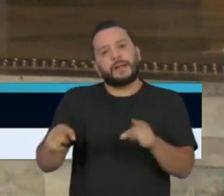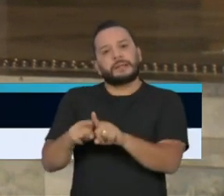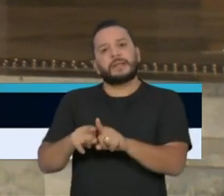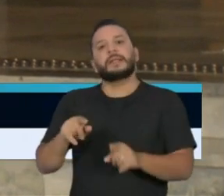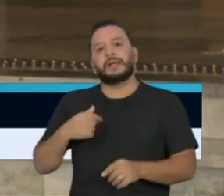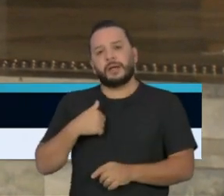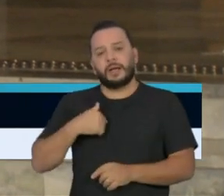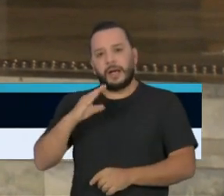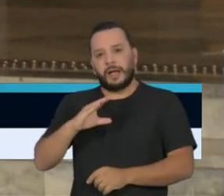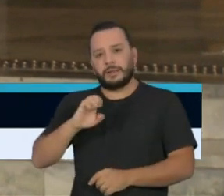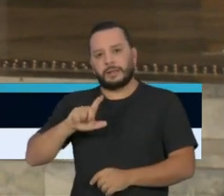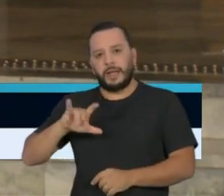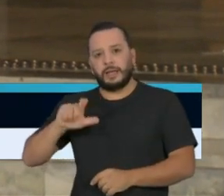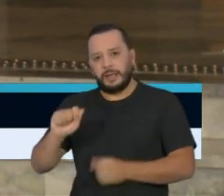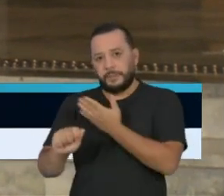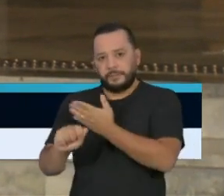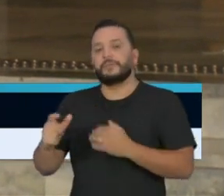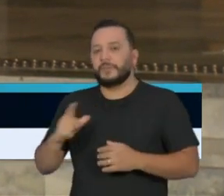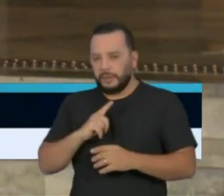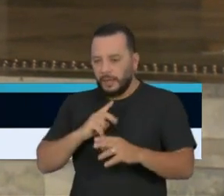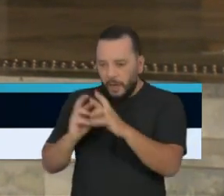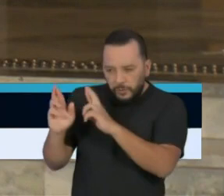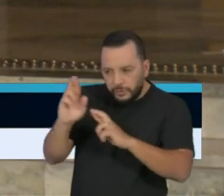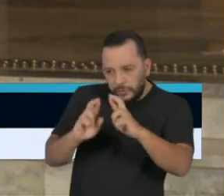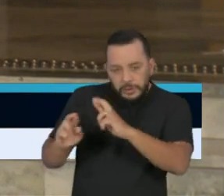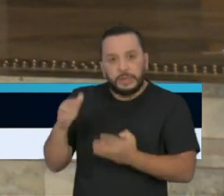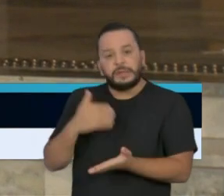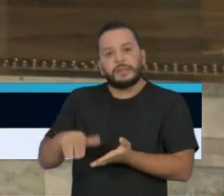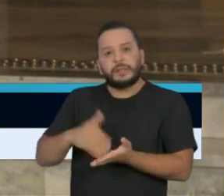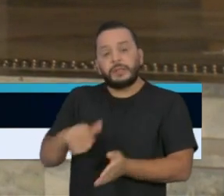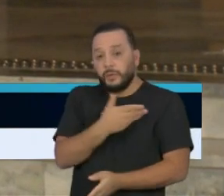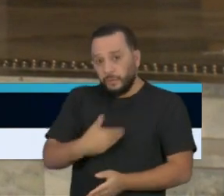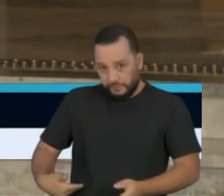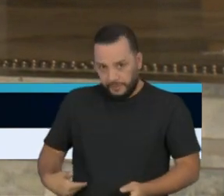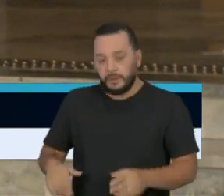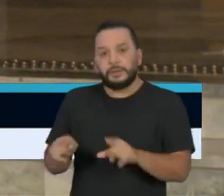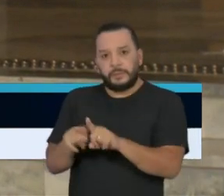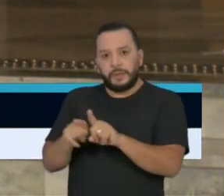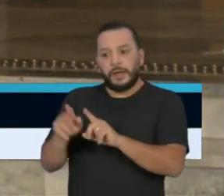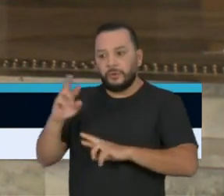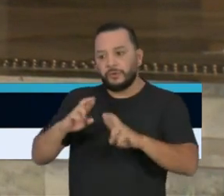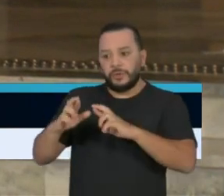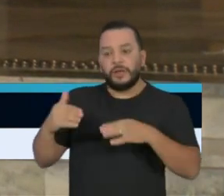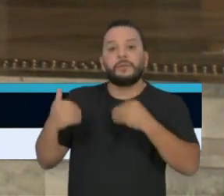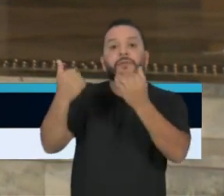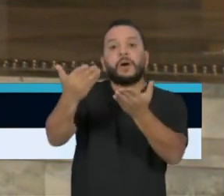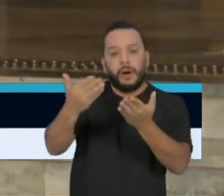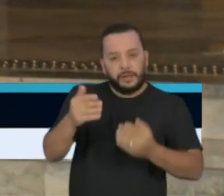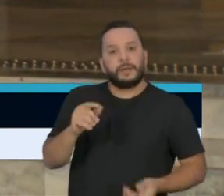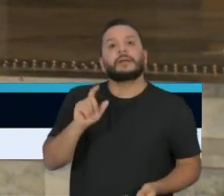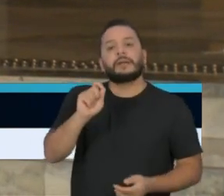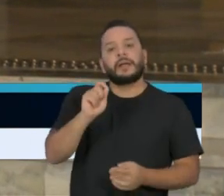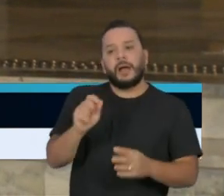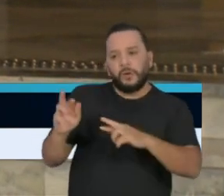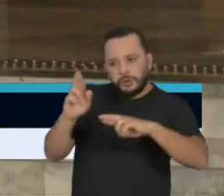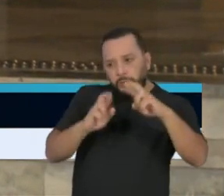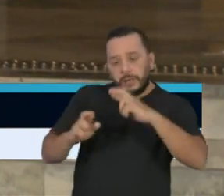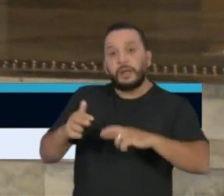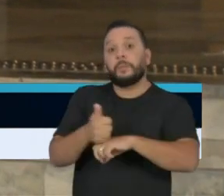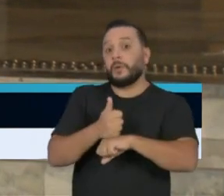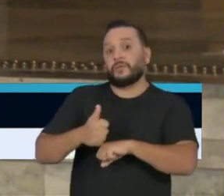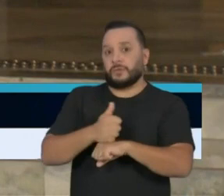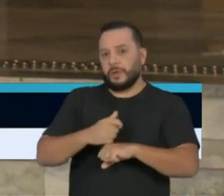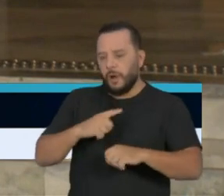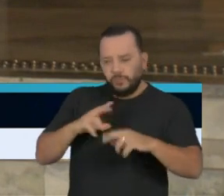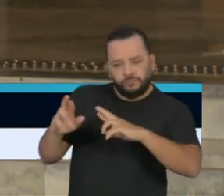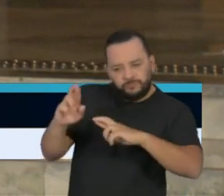passam por um processo de auditoria interna, pela Secretaria de Governo, e por auditoria externa, com a auditoria especializada.